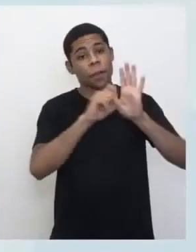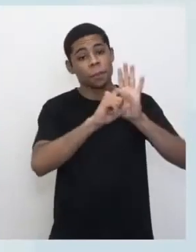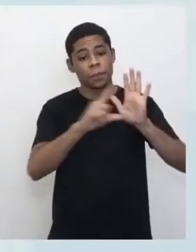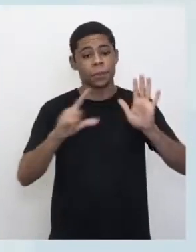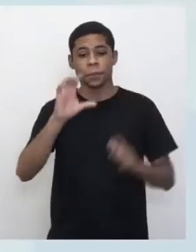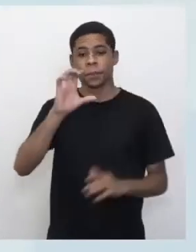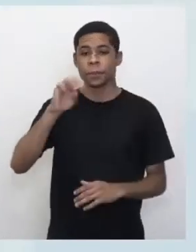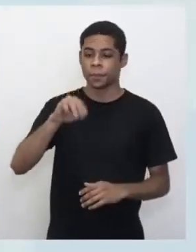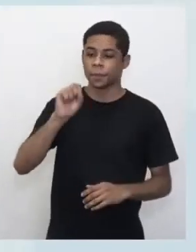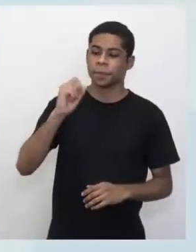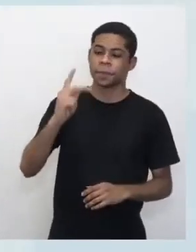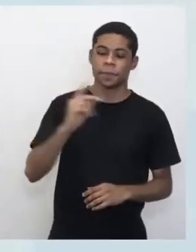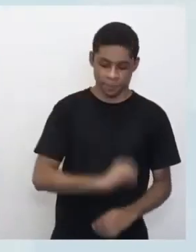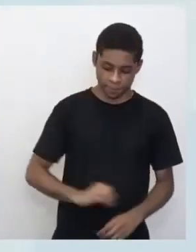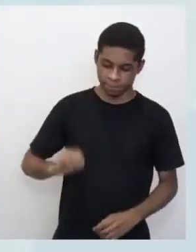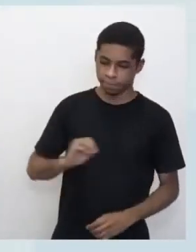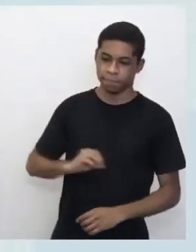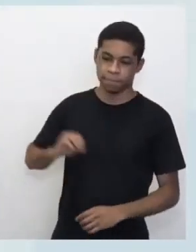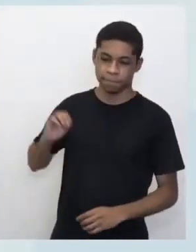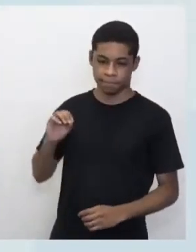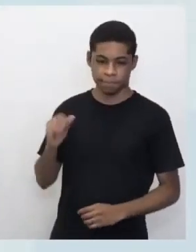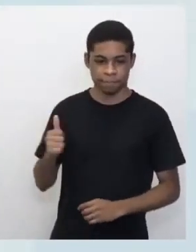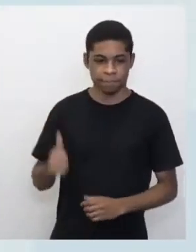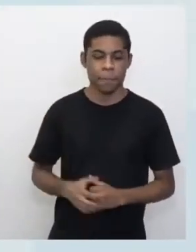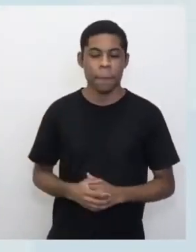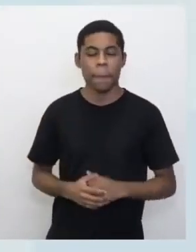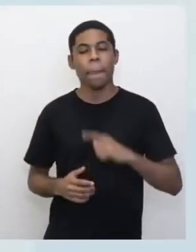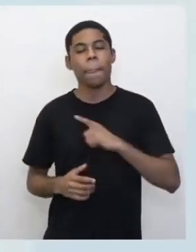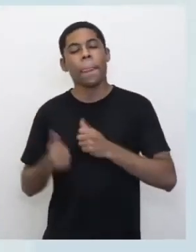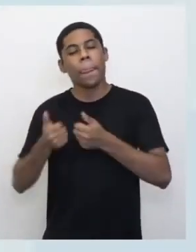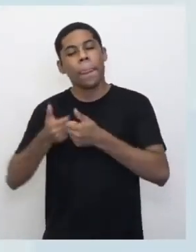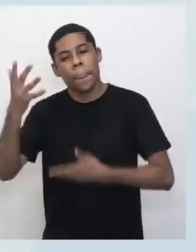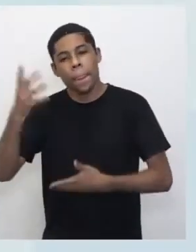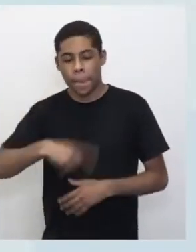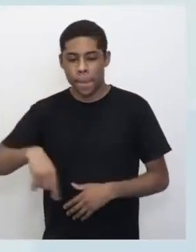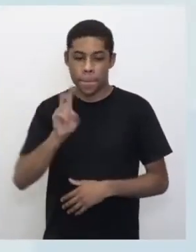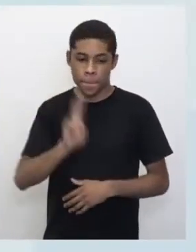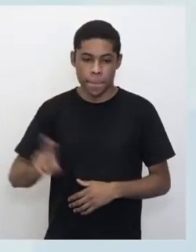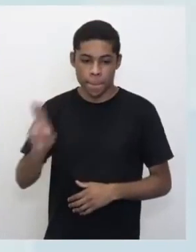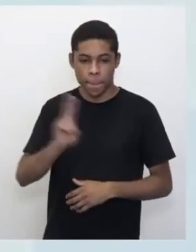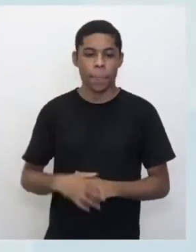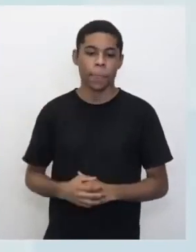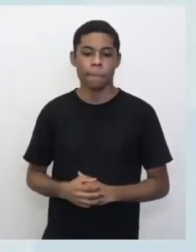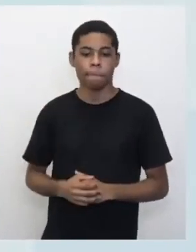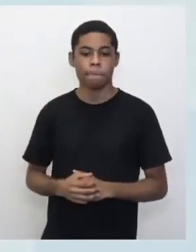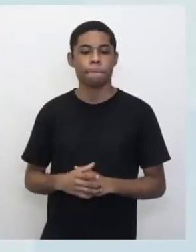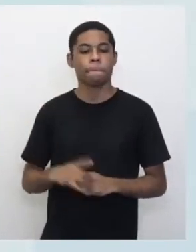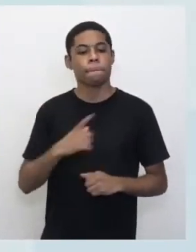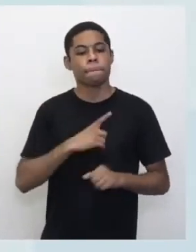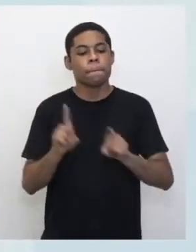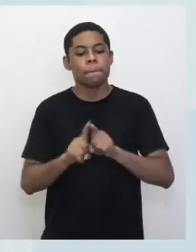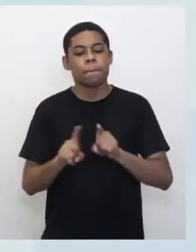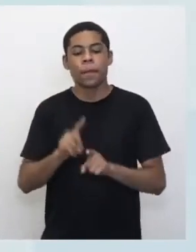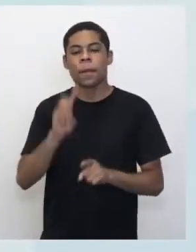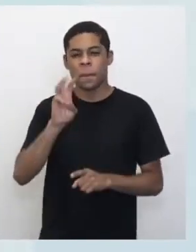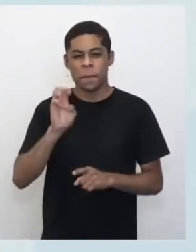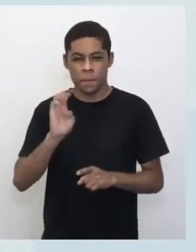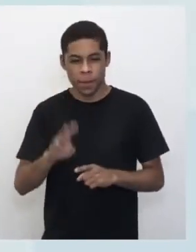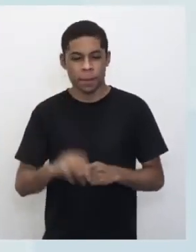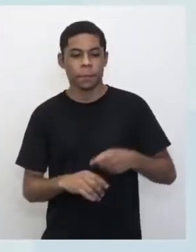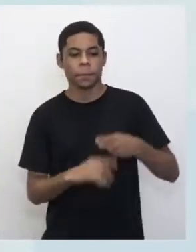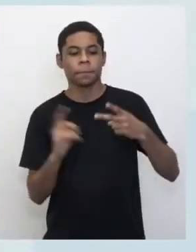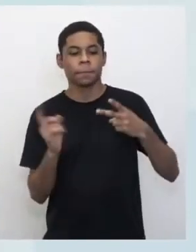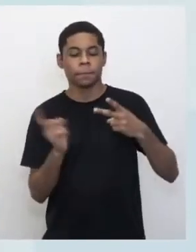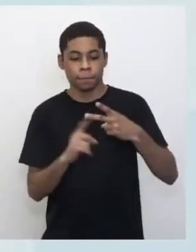Mídias, né, que é o que a gente usa, que é onde tem o nosso chat, e ele também, né, tem a versão web, mas a gente chega lá. E agora a gente tem uma